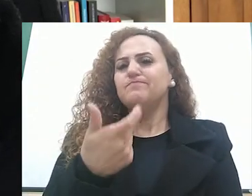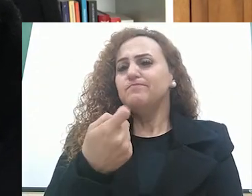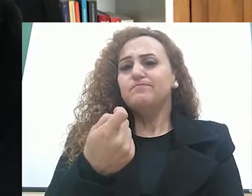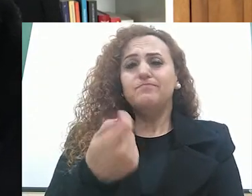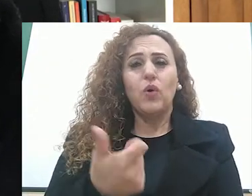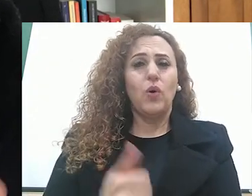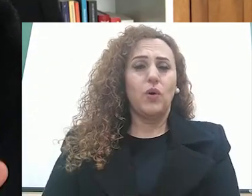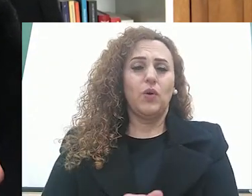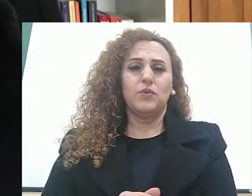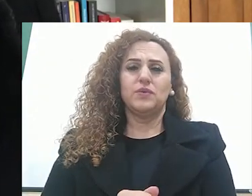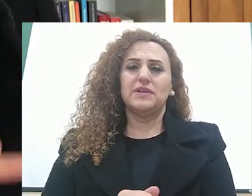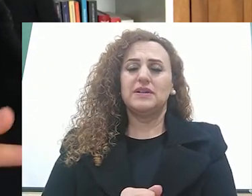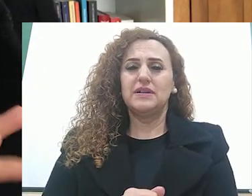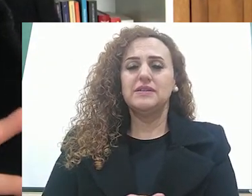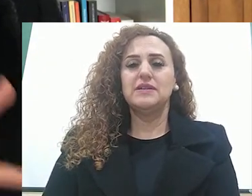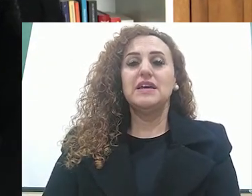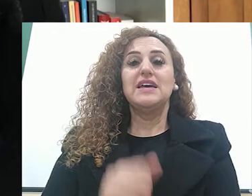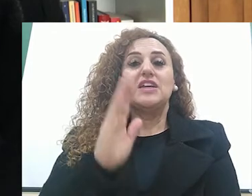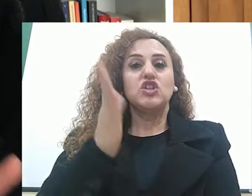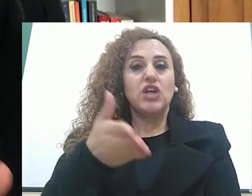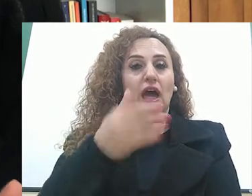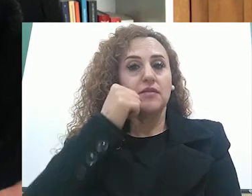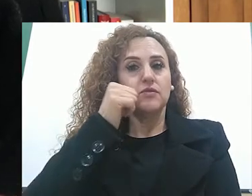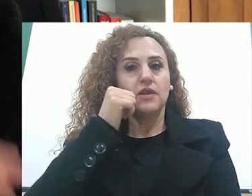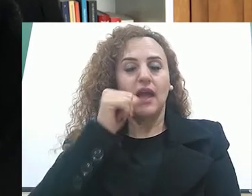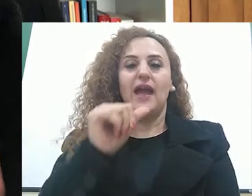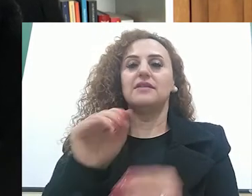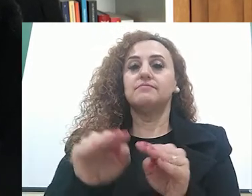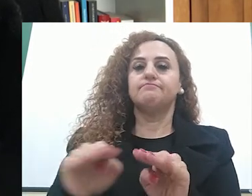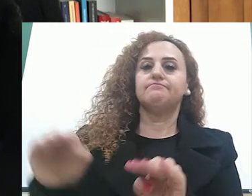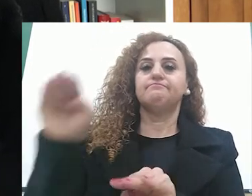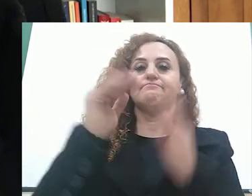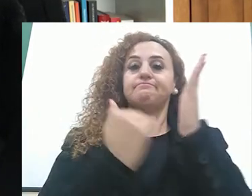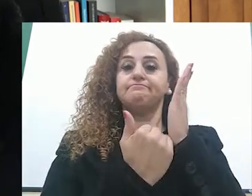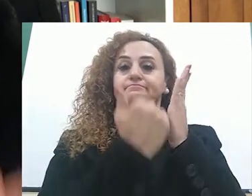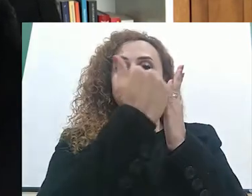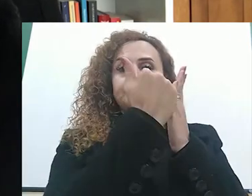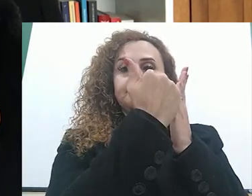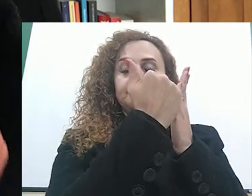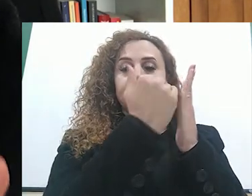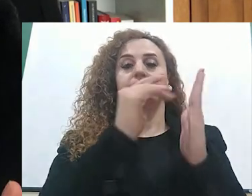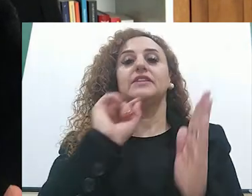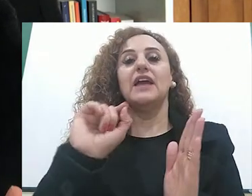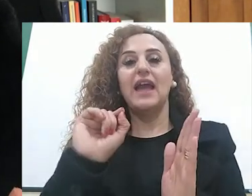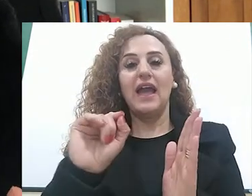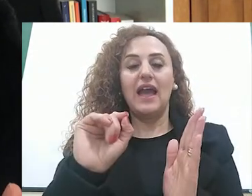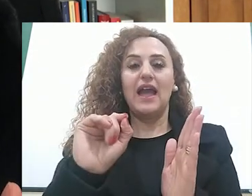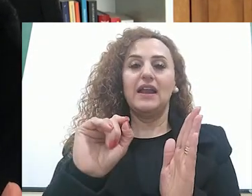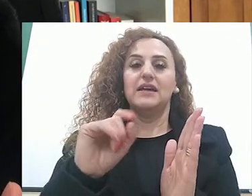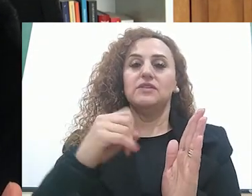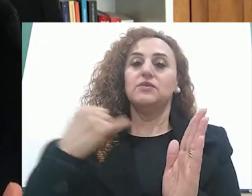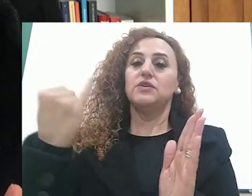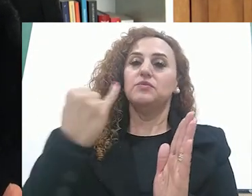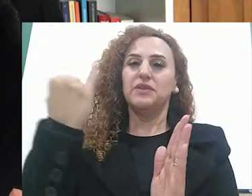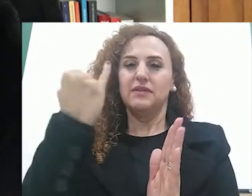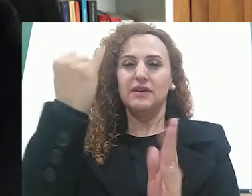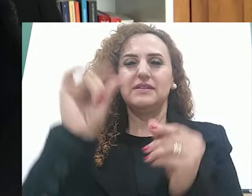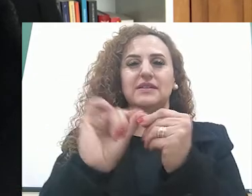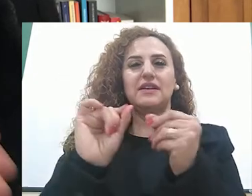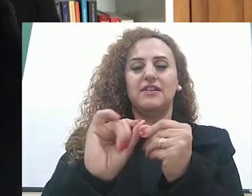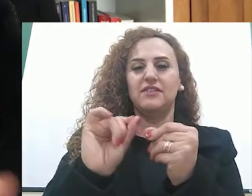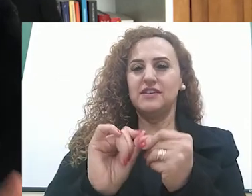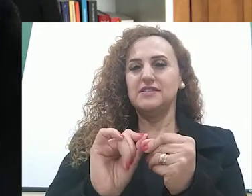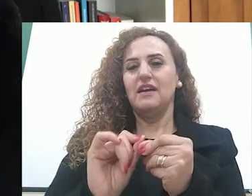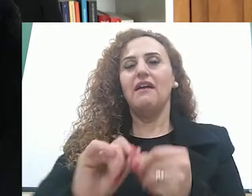das classes altas tinham uma educação voltada a desenvolver habilidades que as tornassem interessantes no mercado matrimonial.